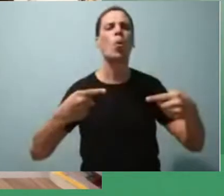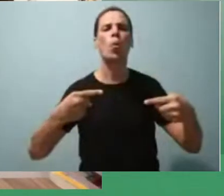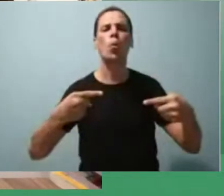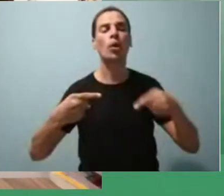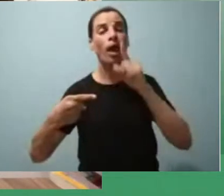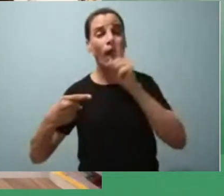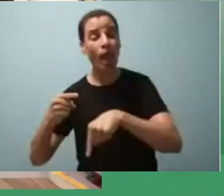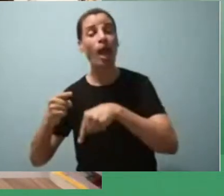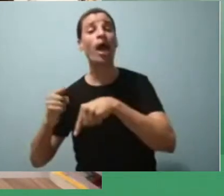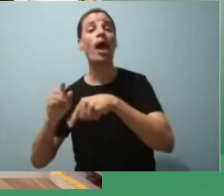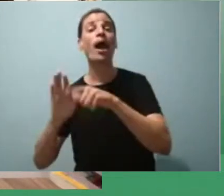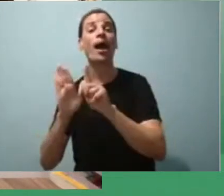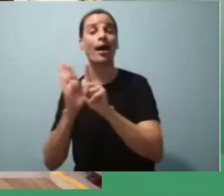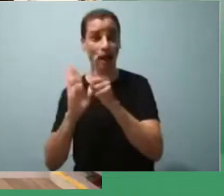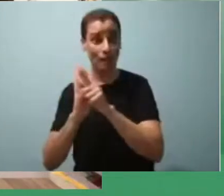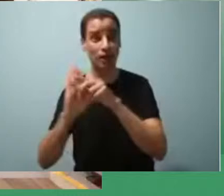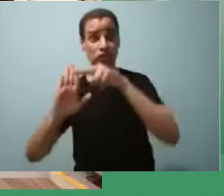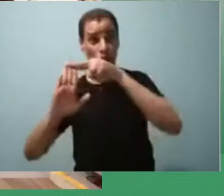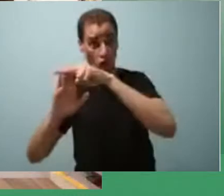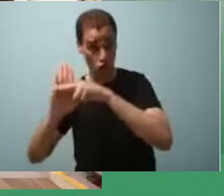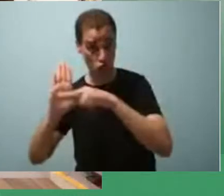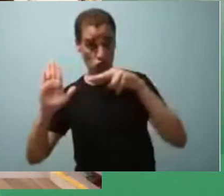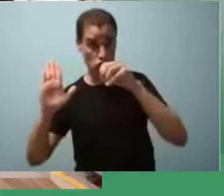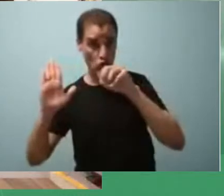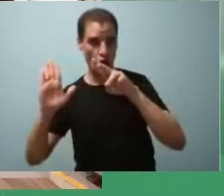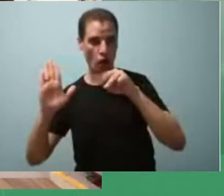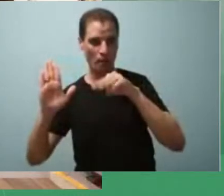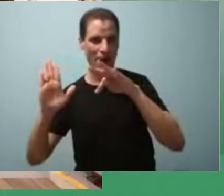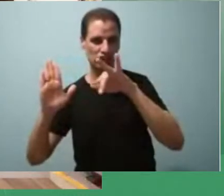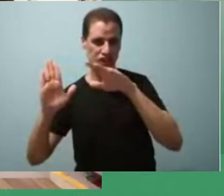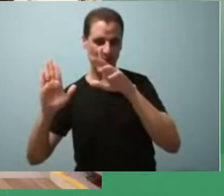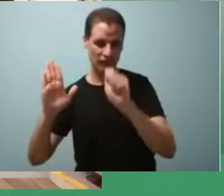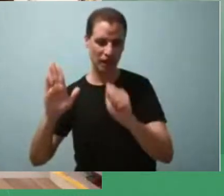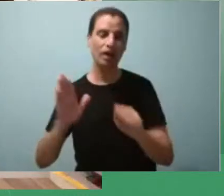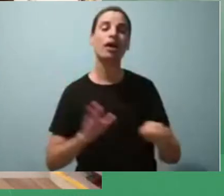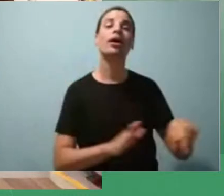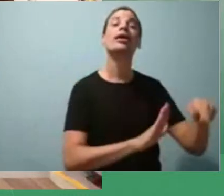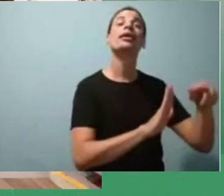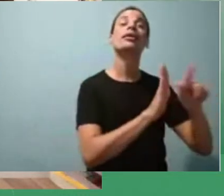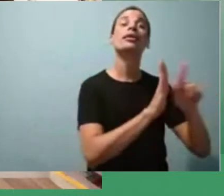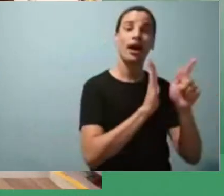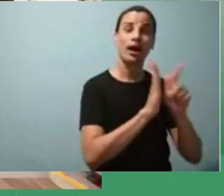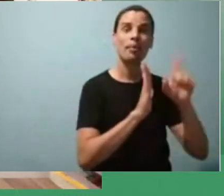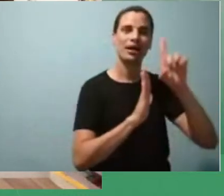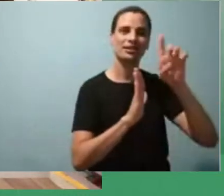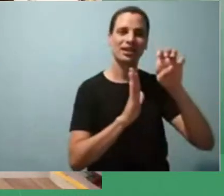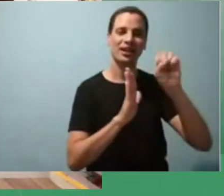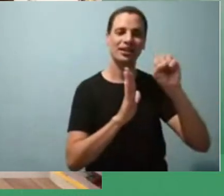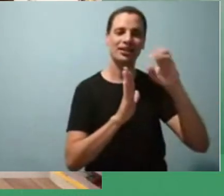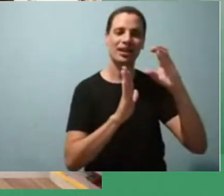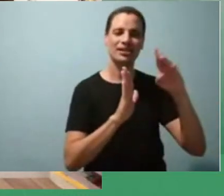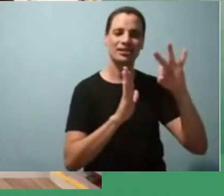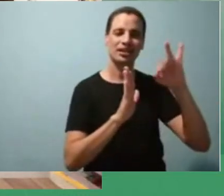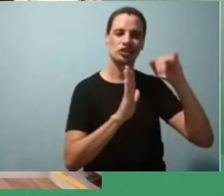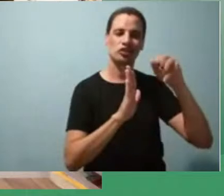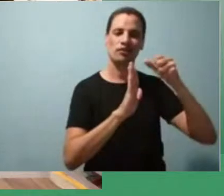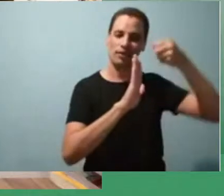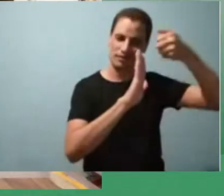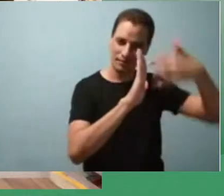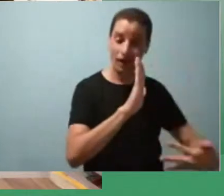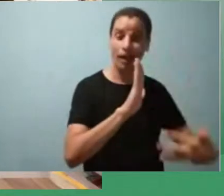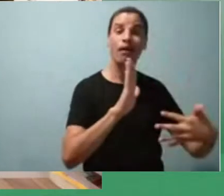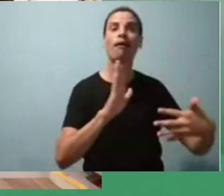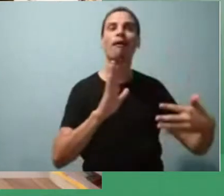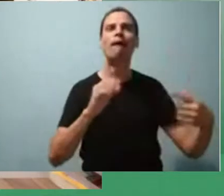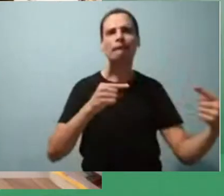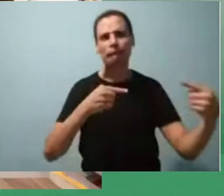descritiva que ambas são lindas e importantes mas se contradizem em muitos momentos e exatamente isso né